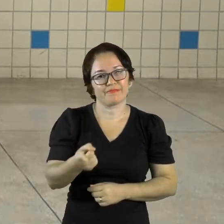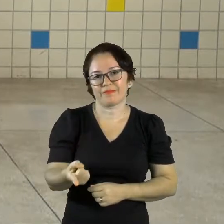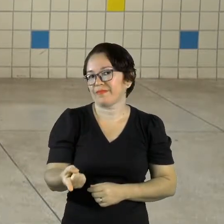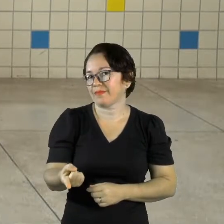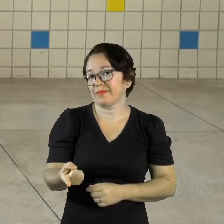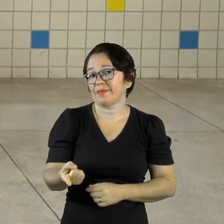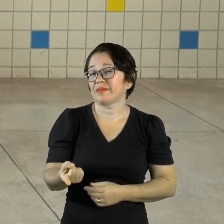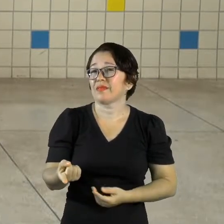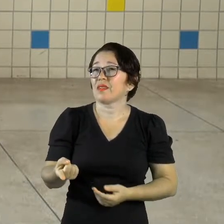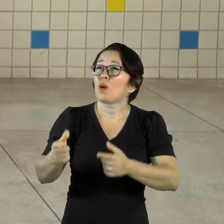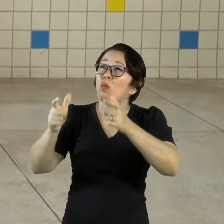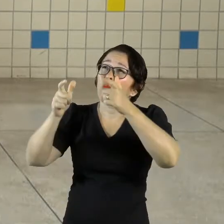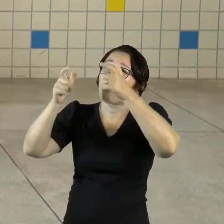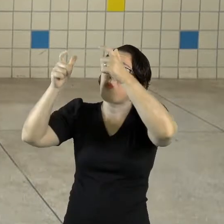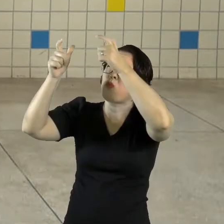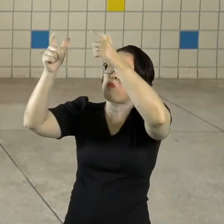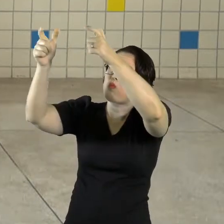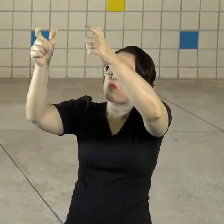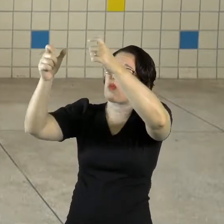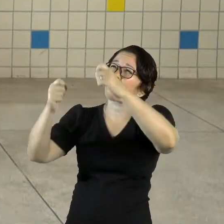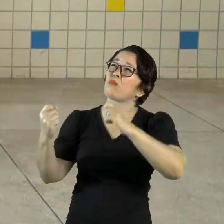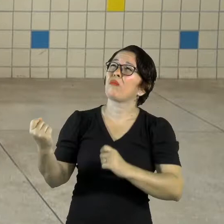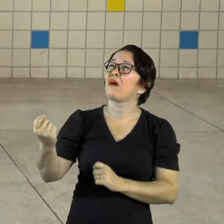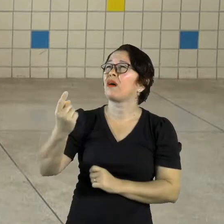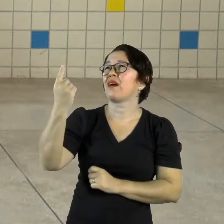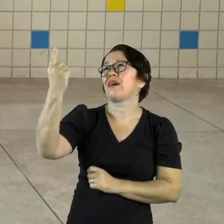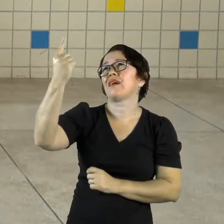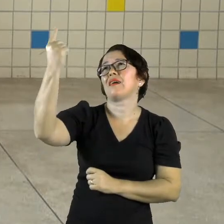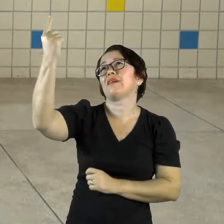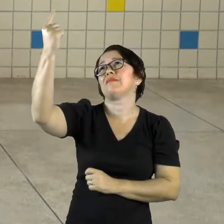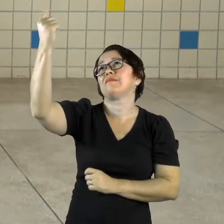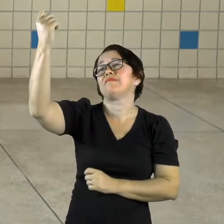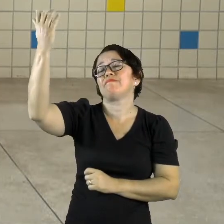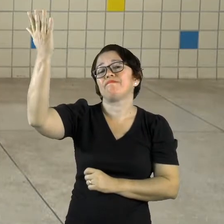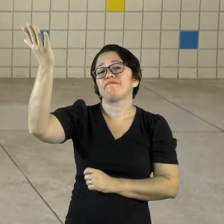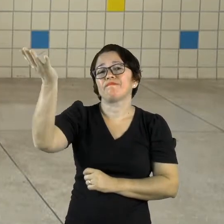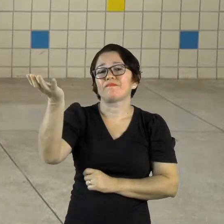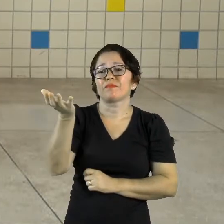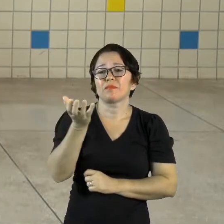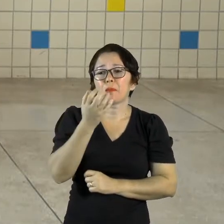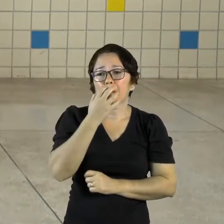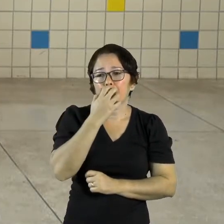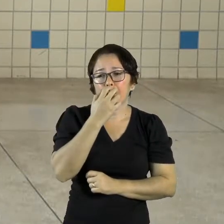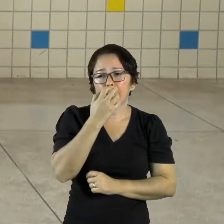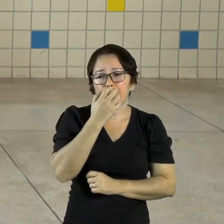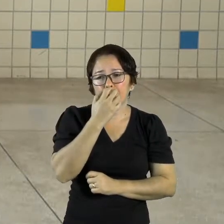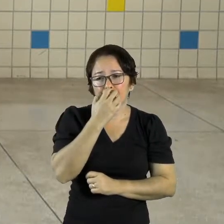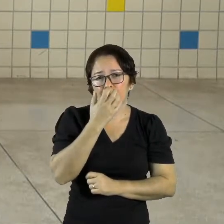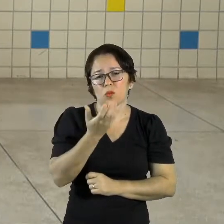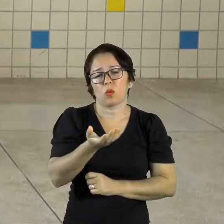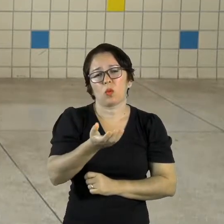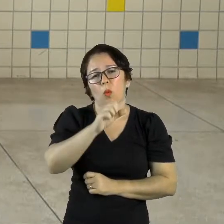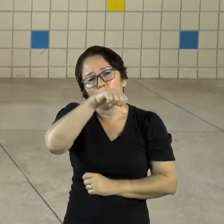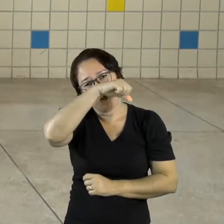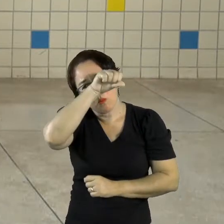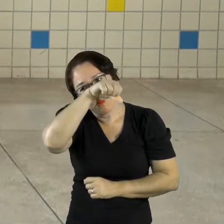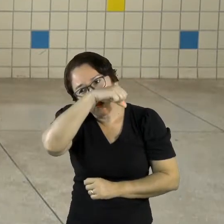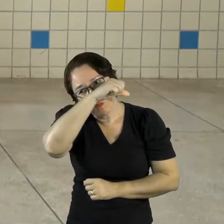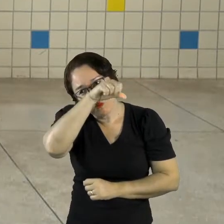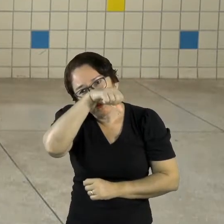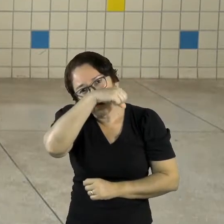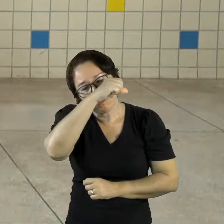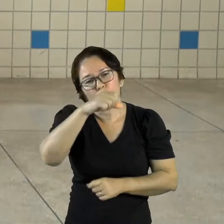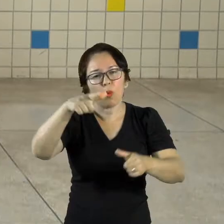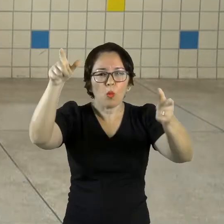porque o bolo estava bem lá no alto. E o cachorro, o porquinho e o